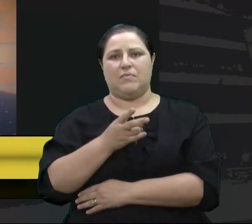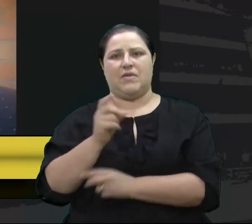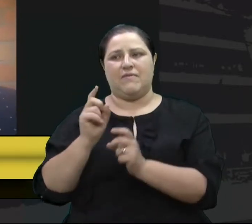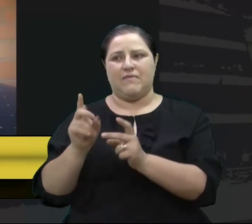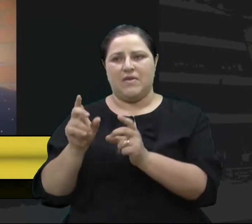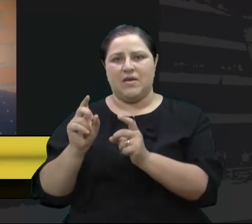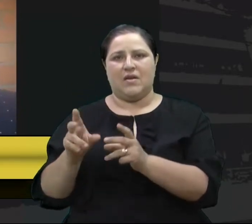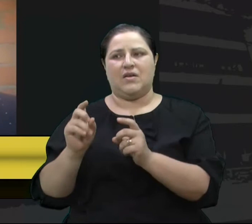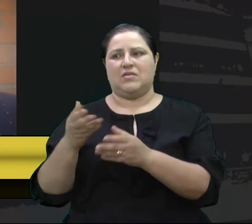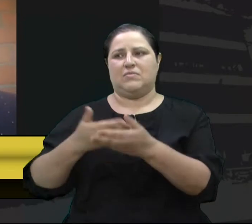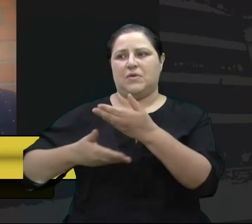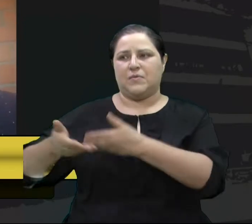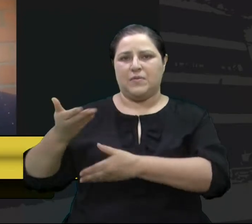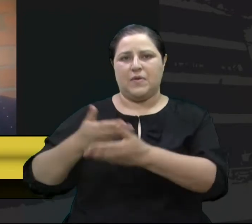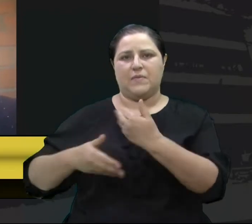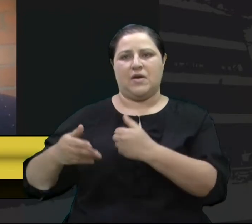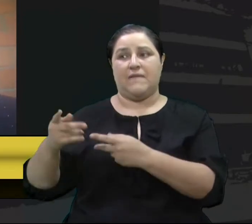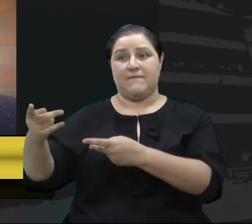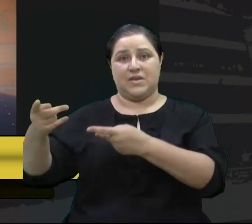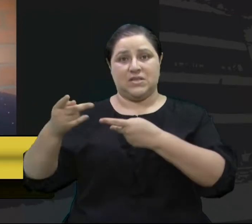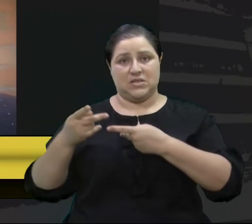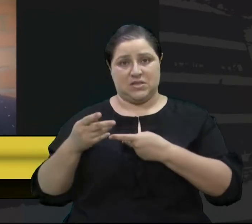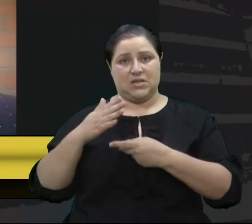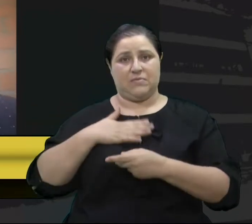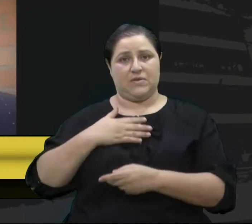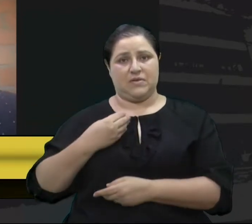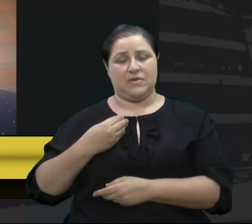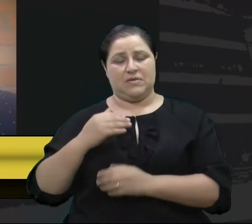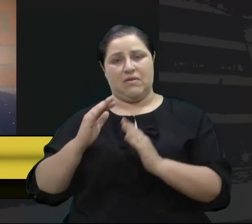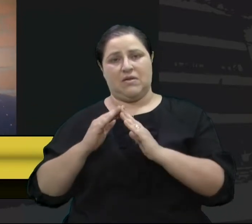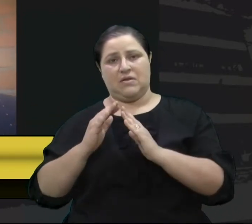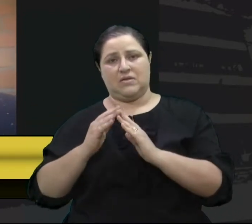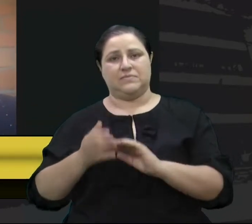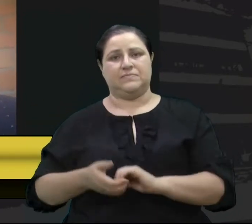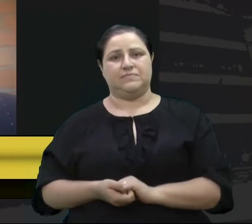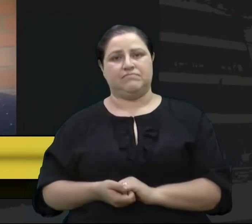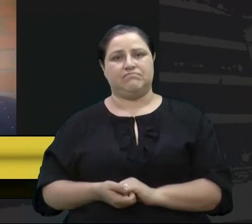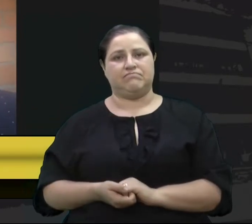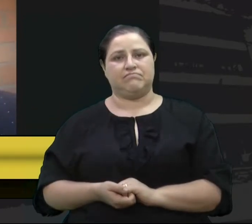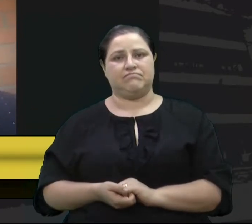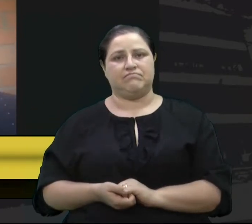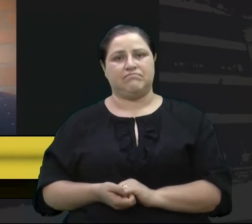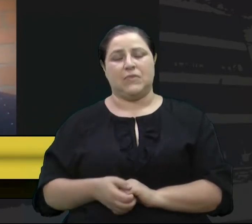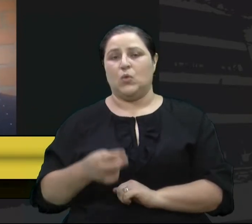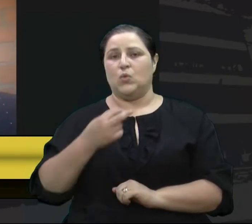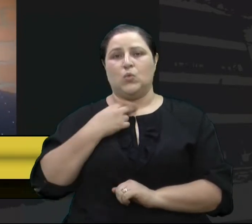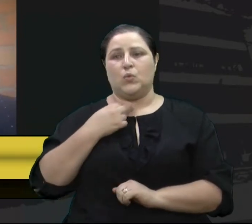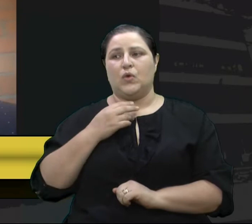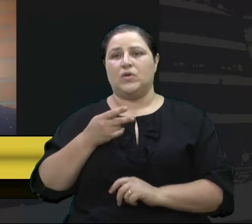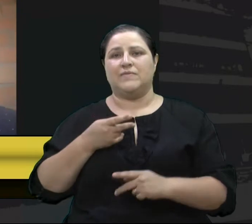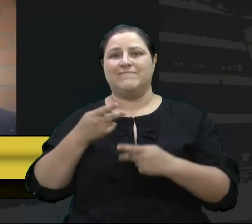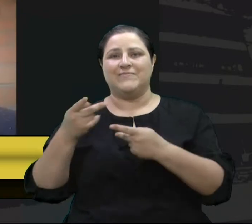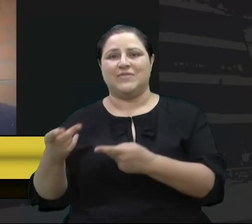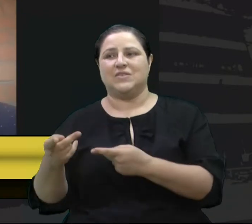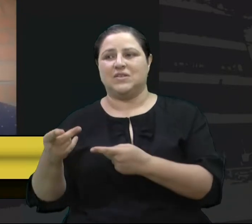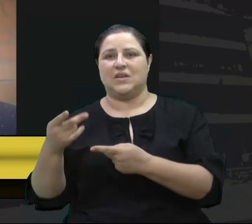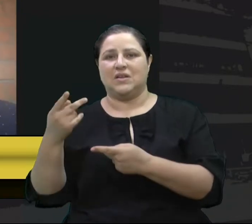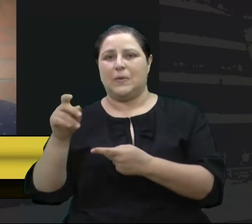visitava. E eu não poderia, não pude estar aí no velório, mas